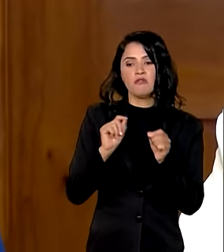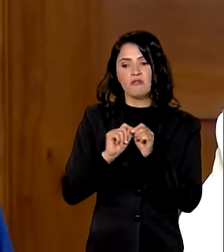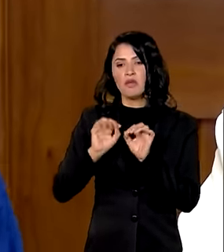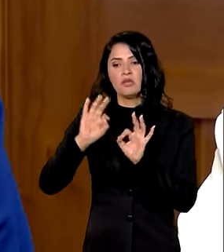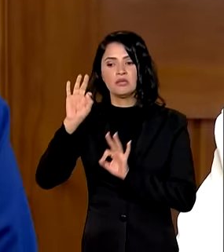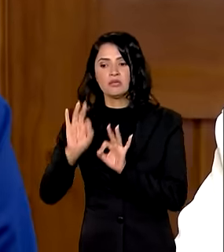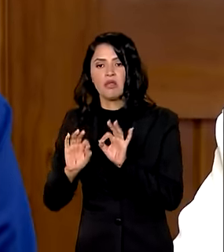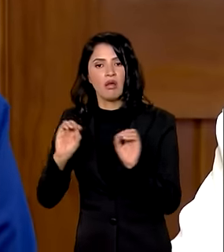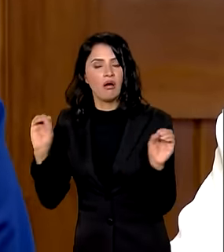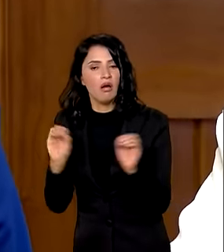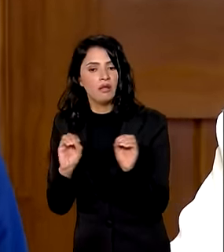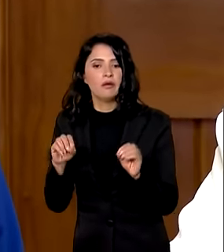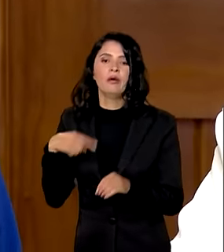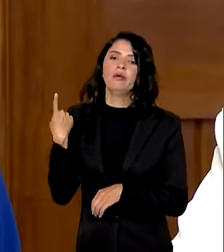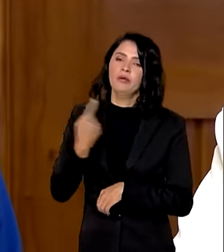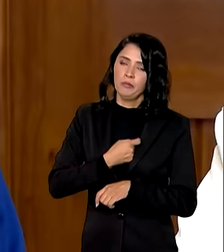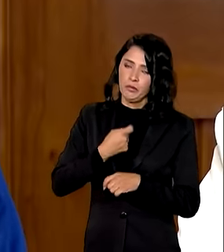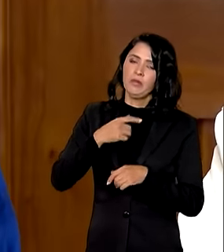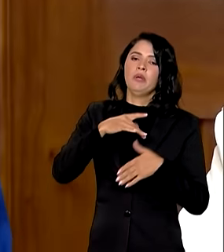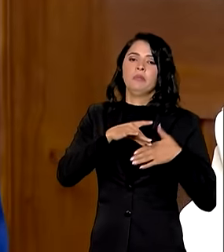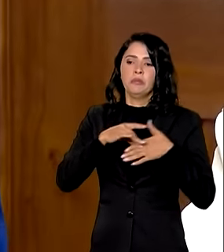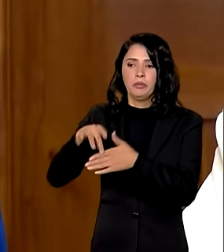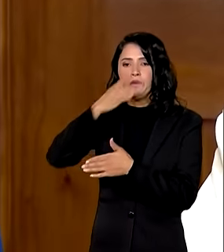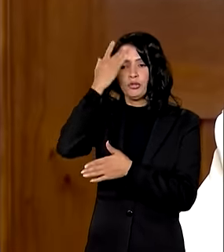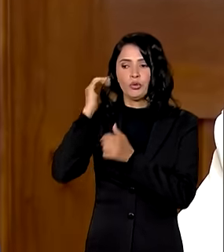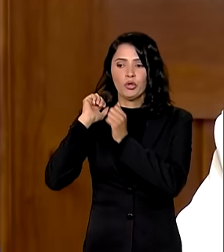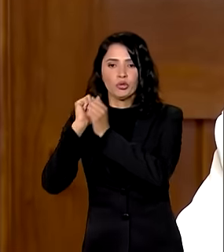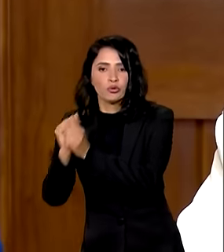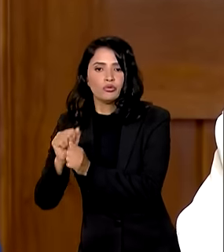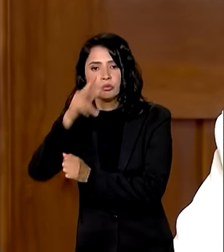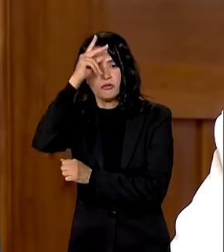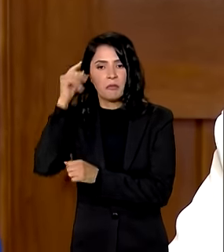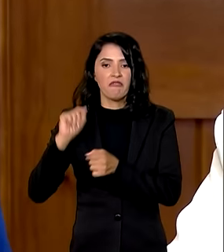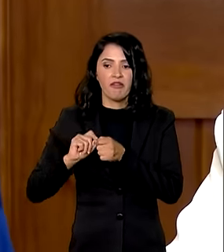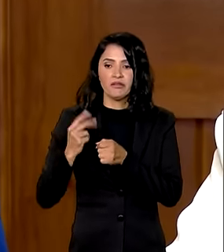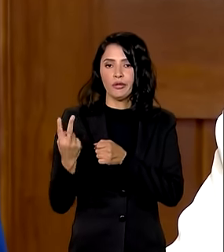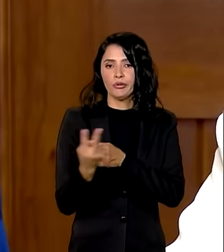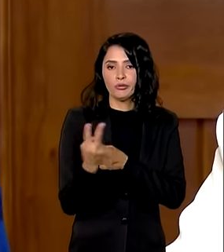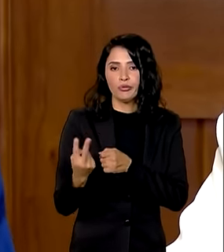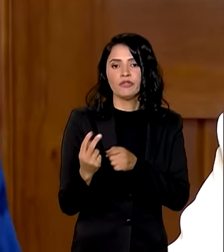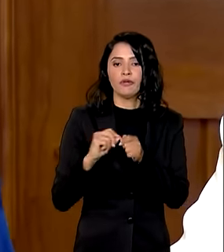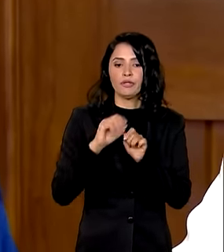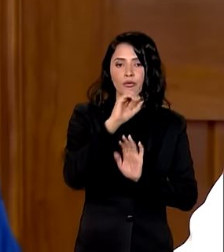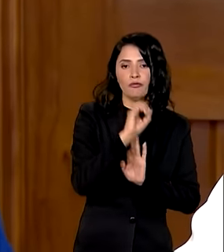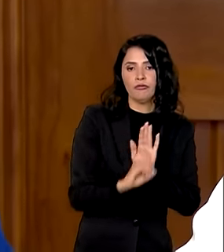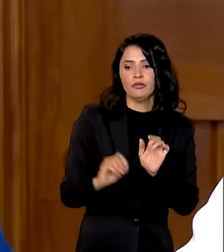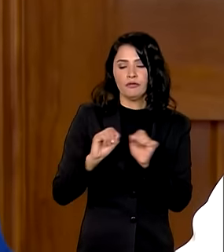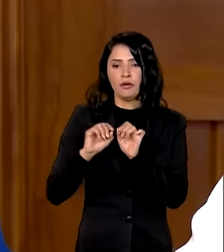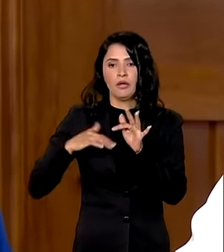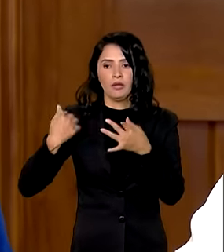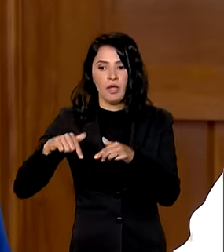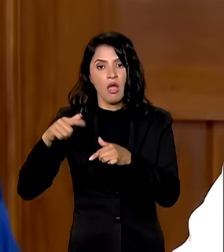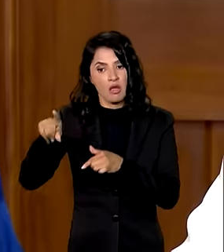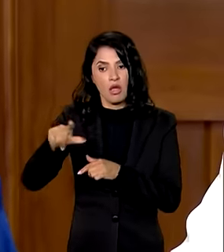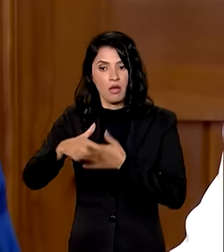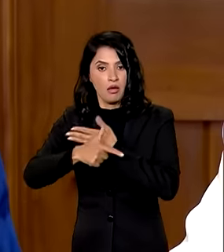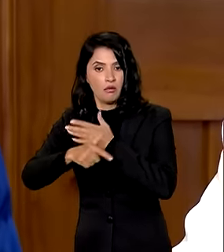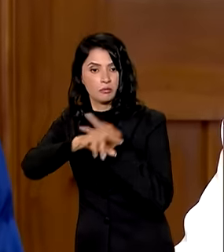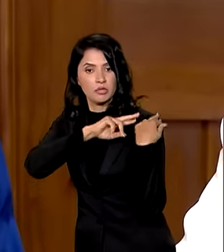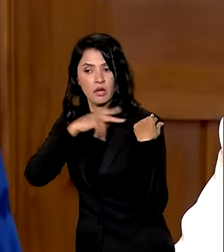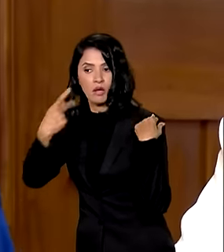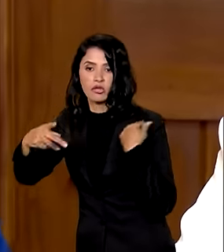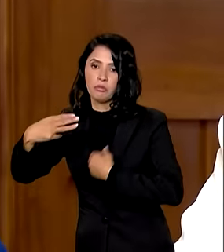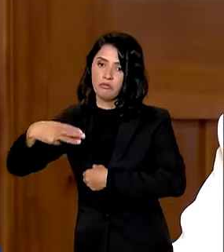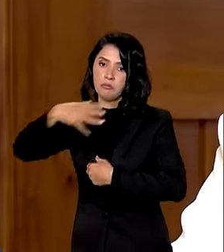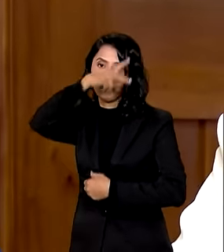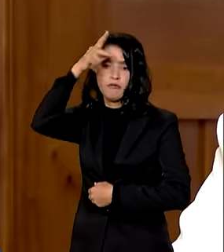plano nós vamos ter que botar a gente lá junto com a prefeitura para fazer as duas coisas porque se não faz a parte que é da prefeitura quem sofre